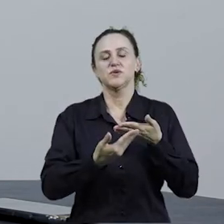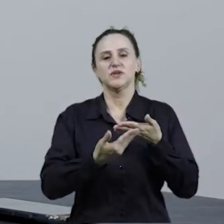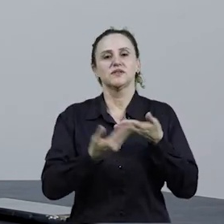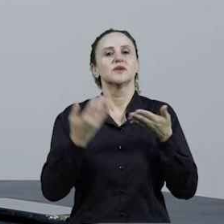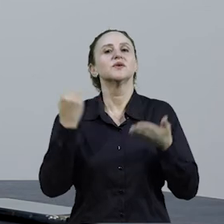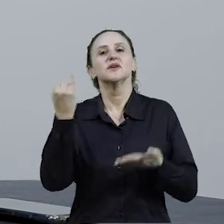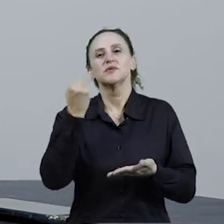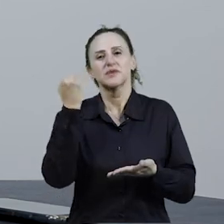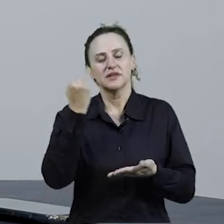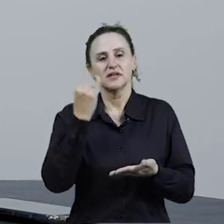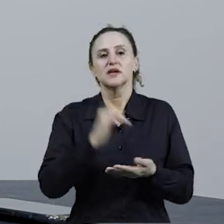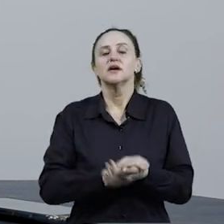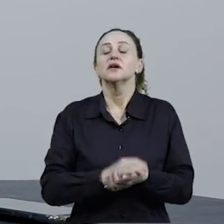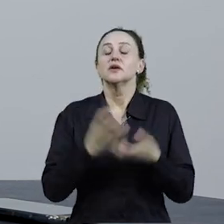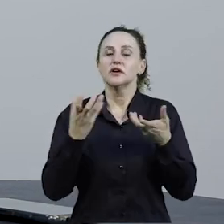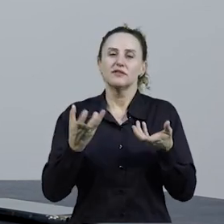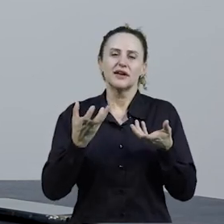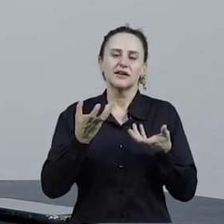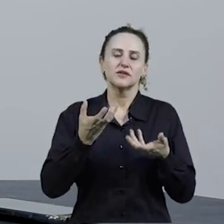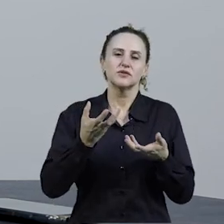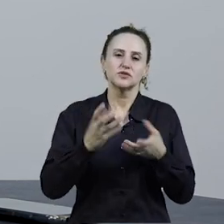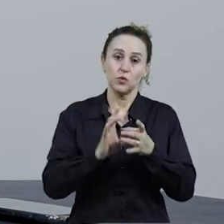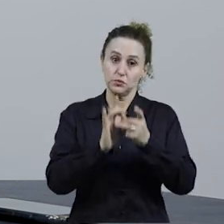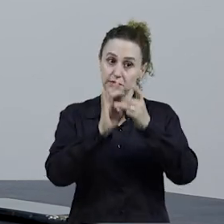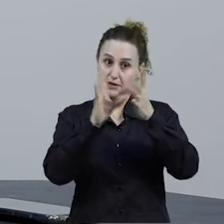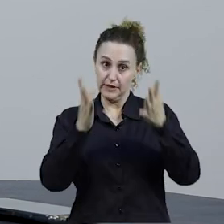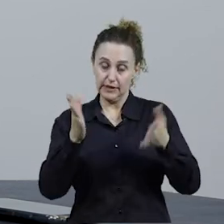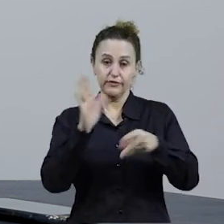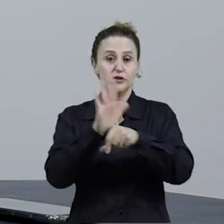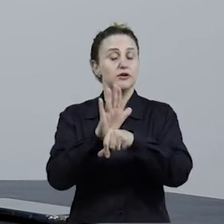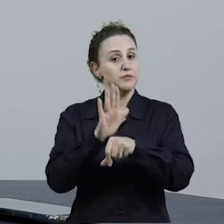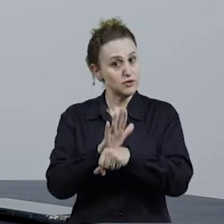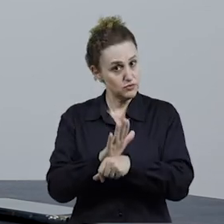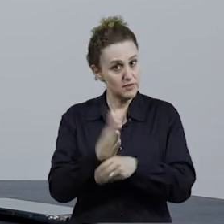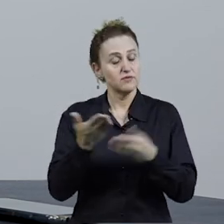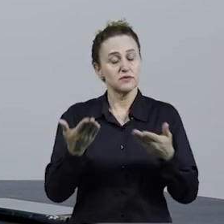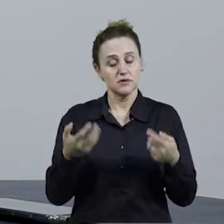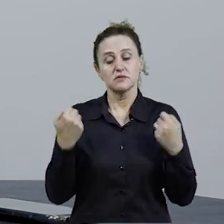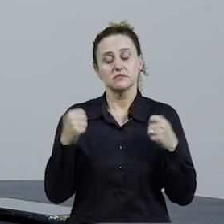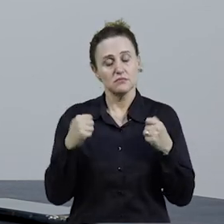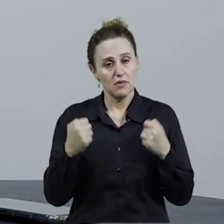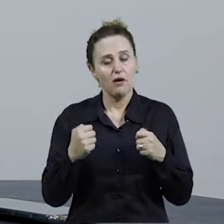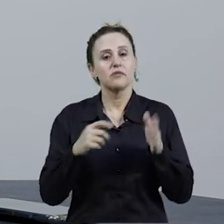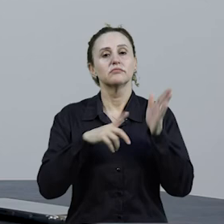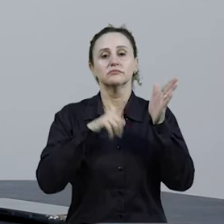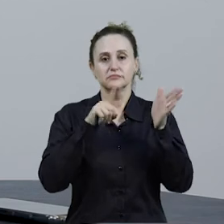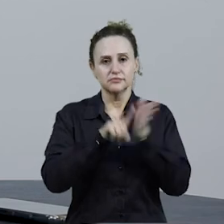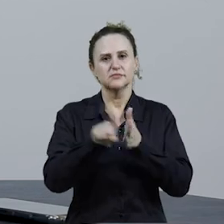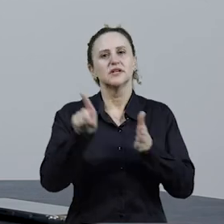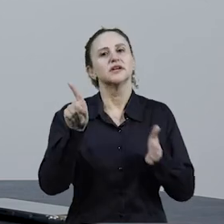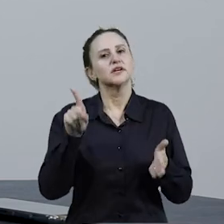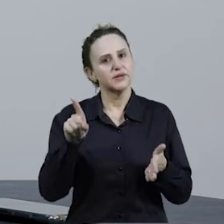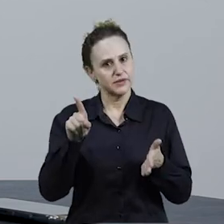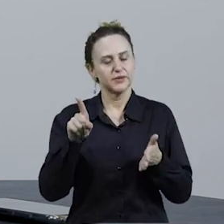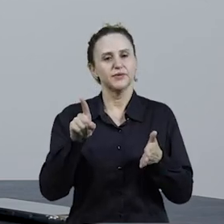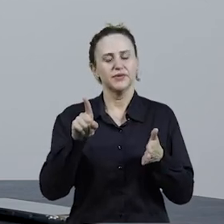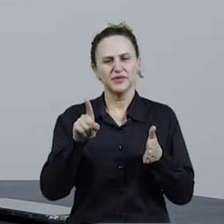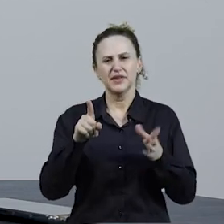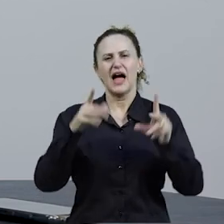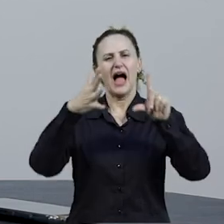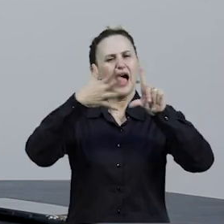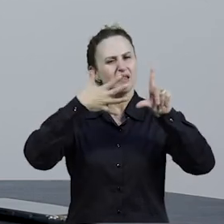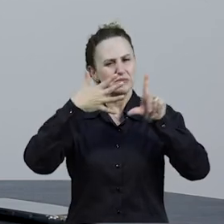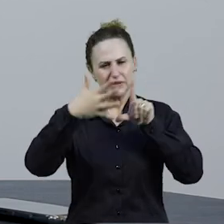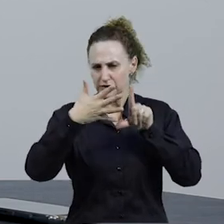disponíveis. Então, aproveitem todos os canais que vocês tiverem via mudo para que vocês possam perguntar,